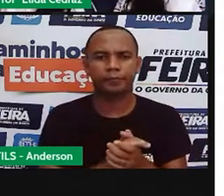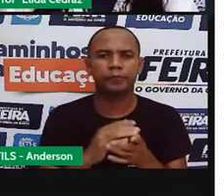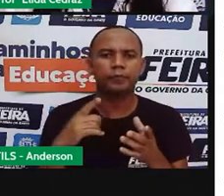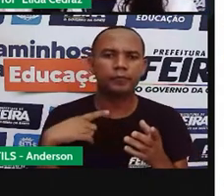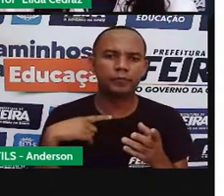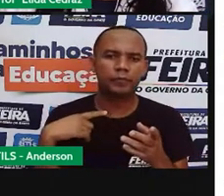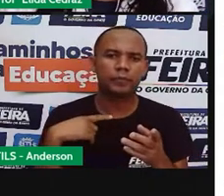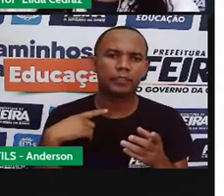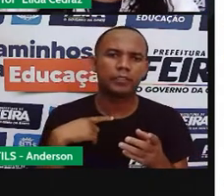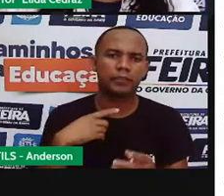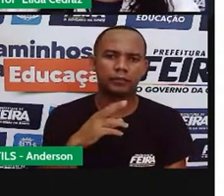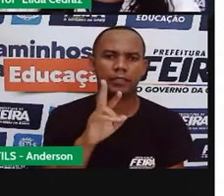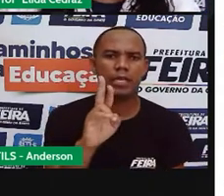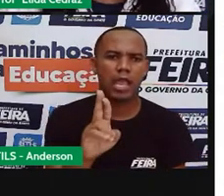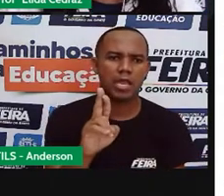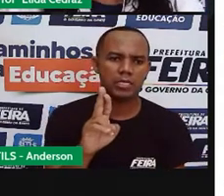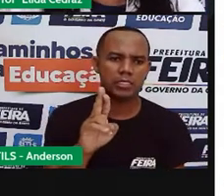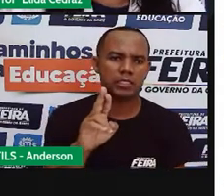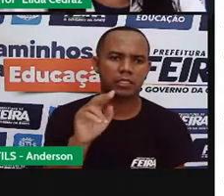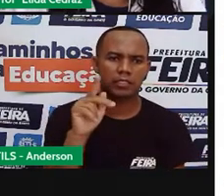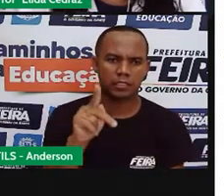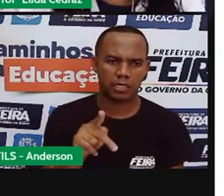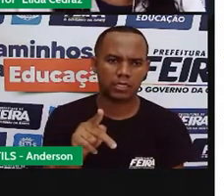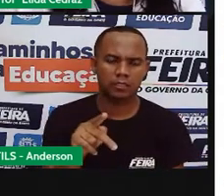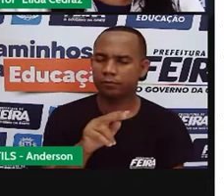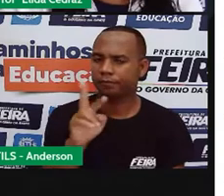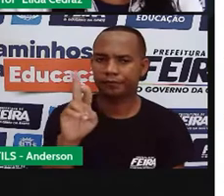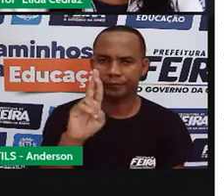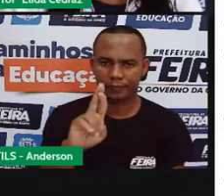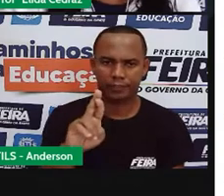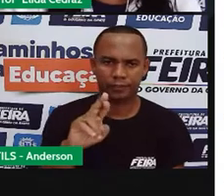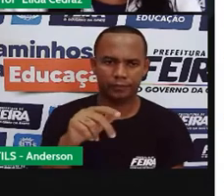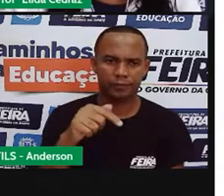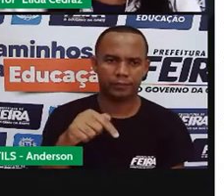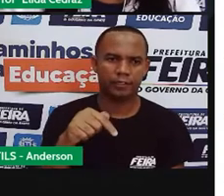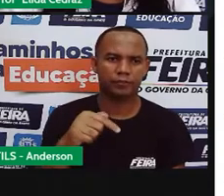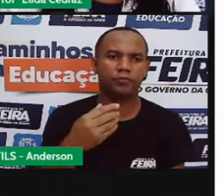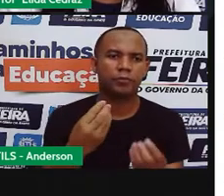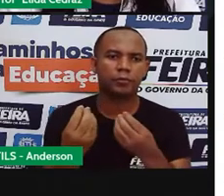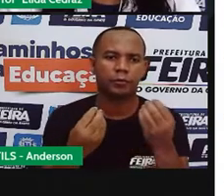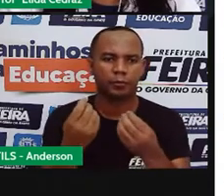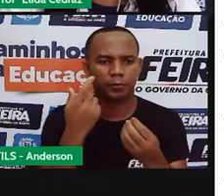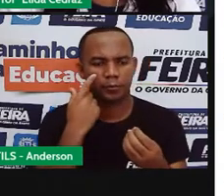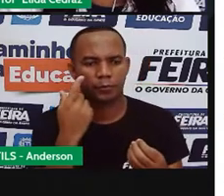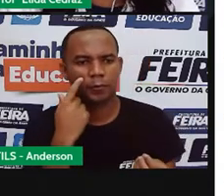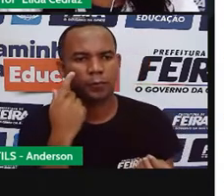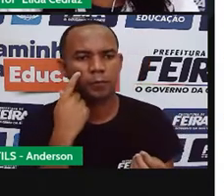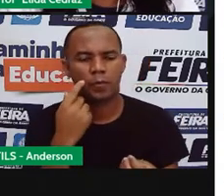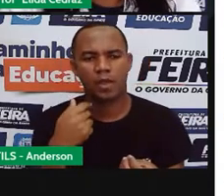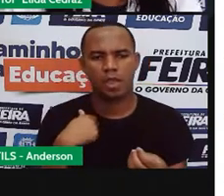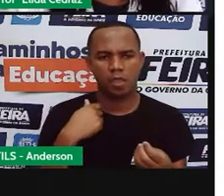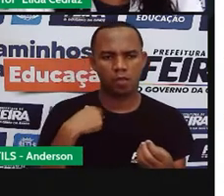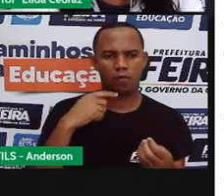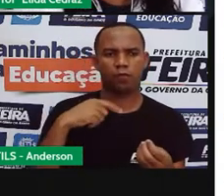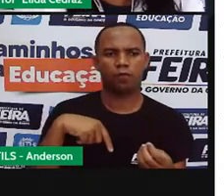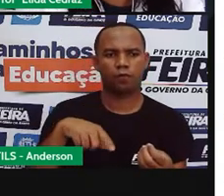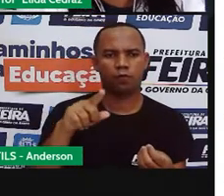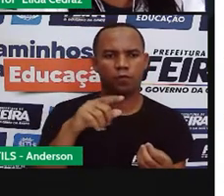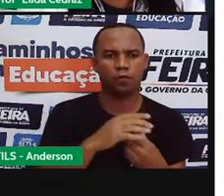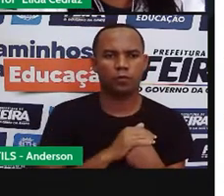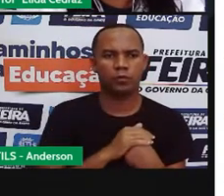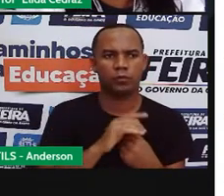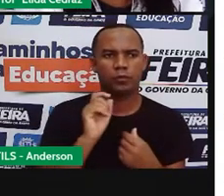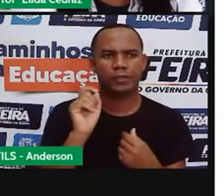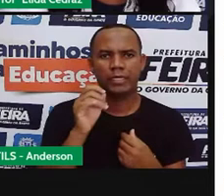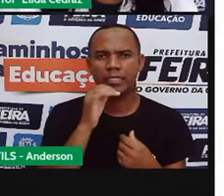lá do R7. Pronto, tem o R7. E eu gosto tanto de estar sempre acessando que eu vou me